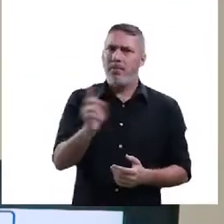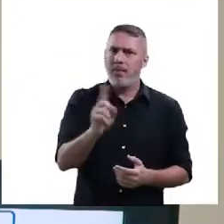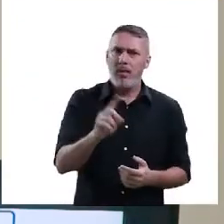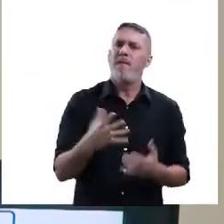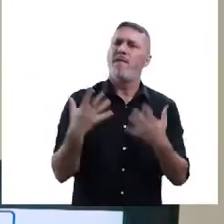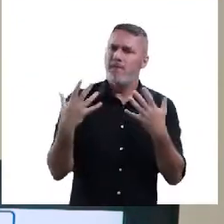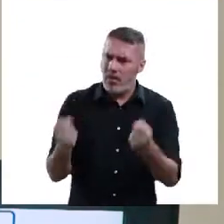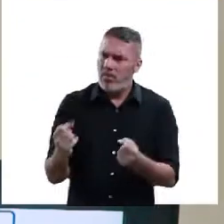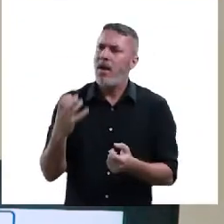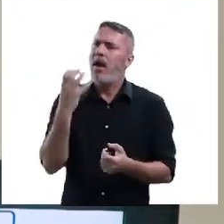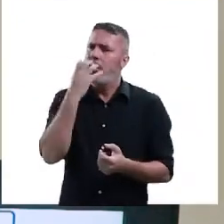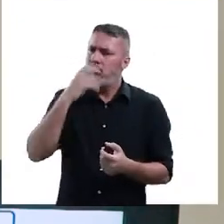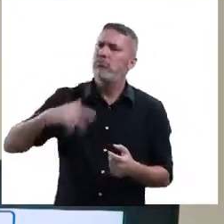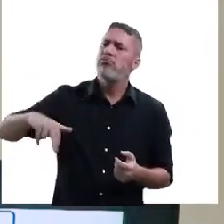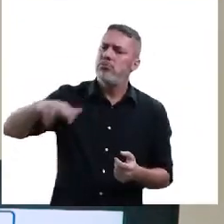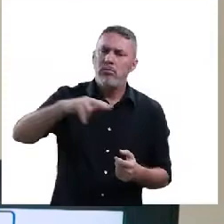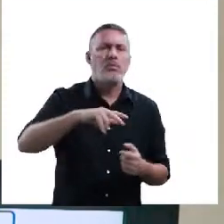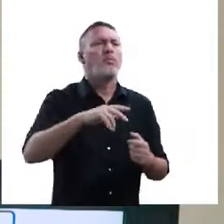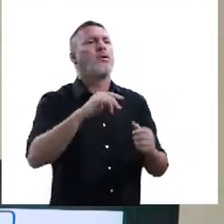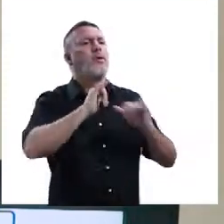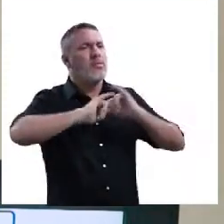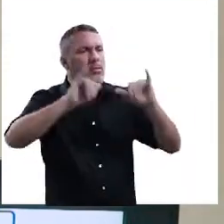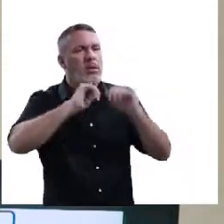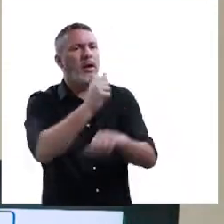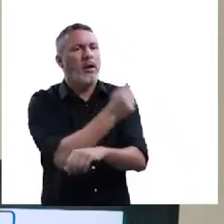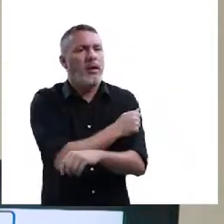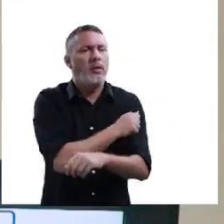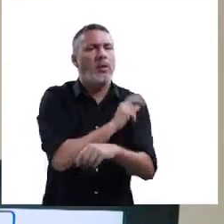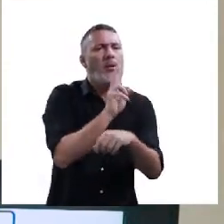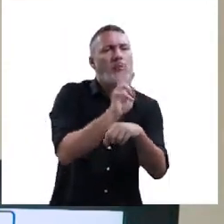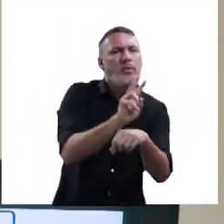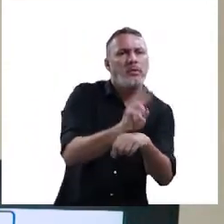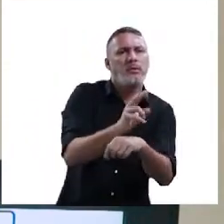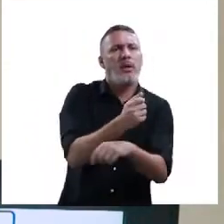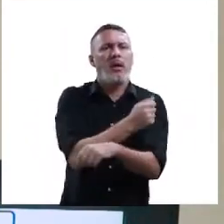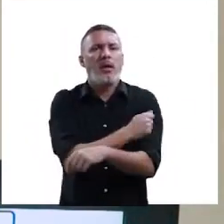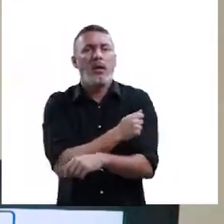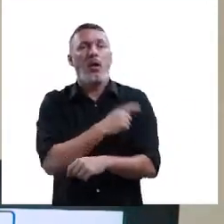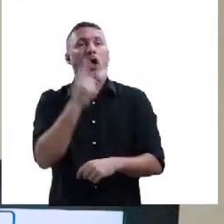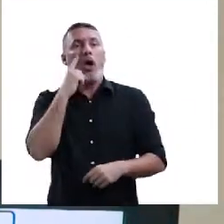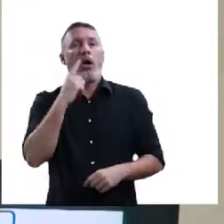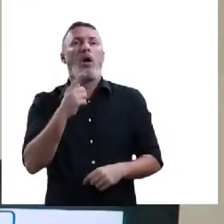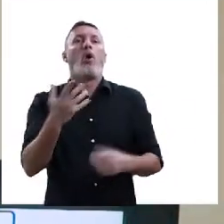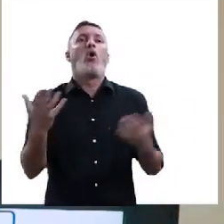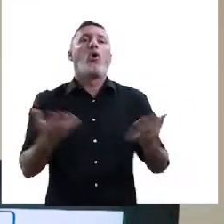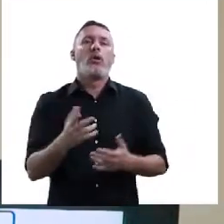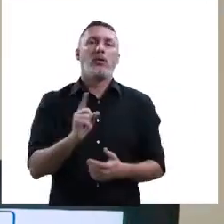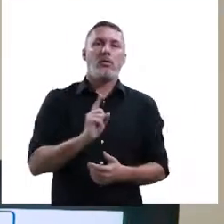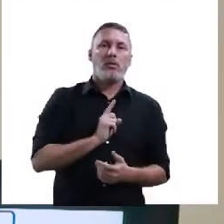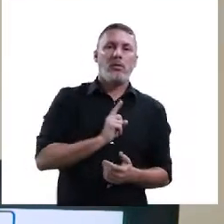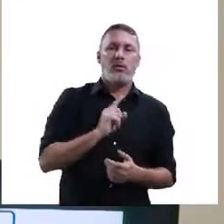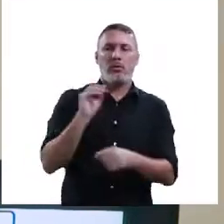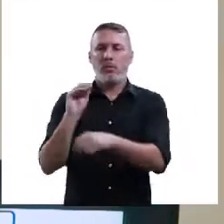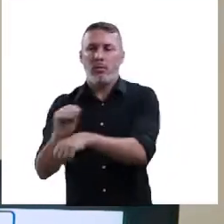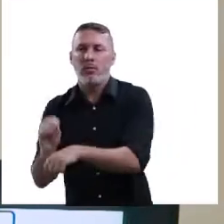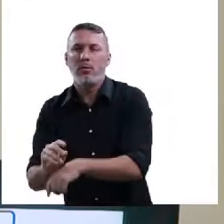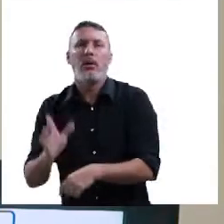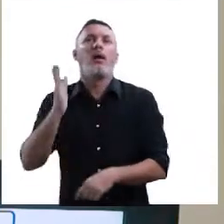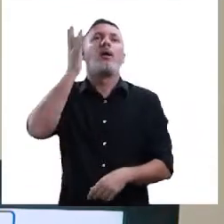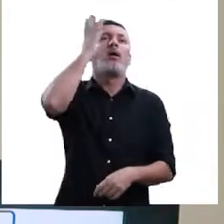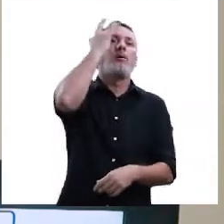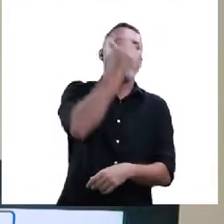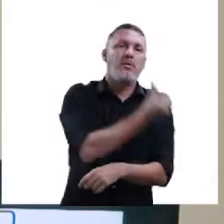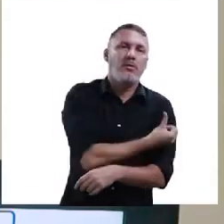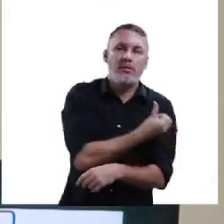uma intervenção, vamos trabalhar com os nossos alunos a proteção aos animais. E ali ela começou, hoje o primeiro ano vai cuidar, amanhã o sexto